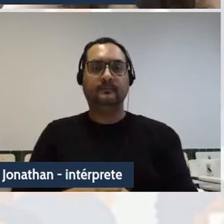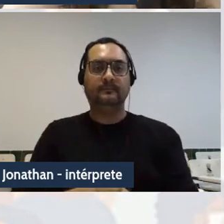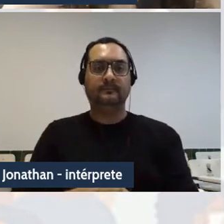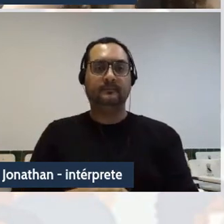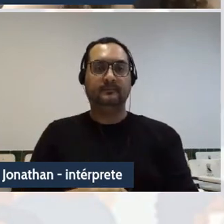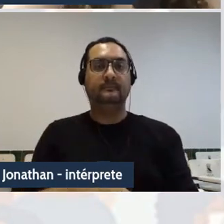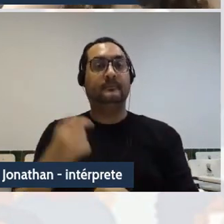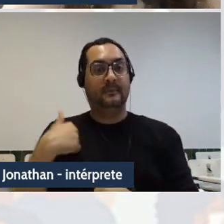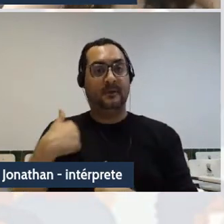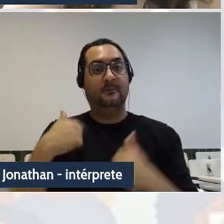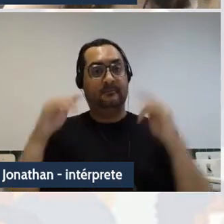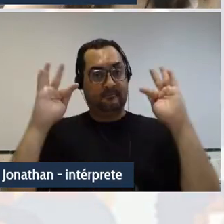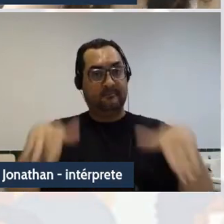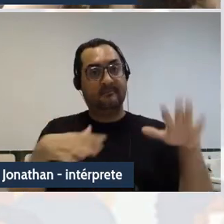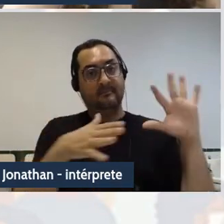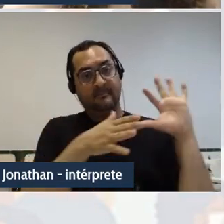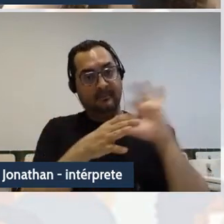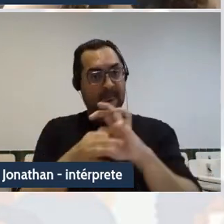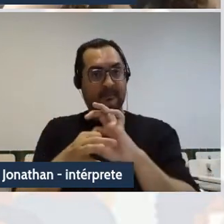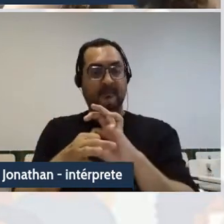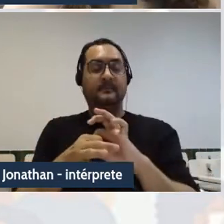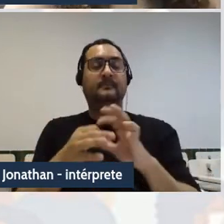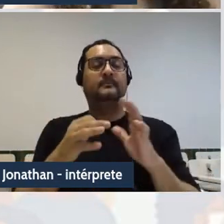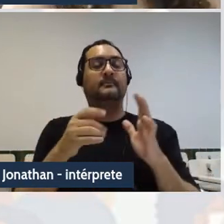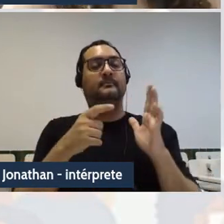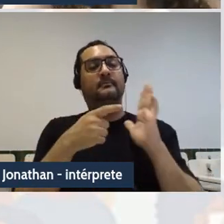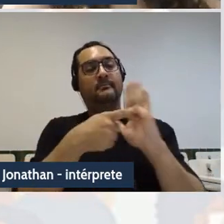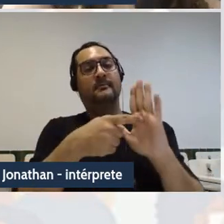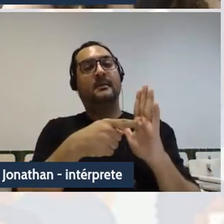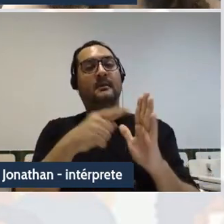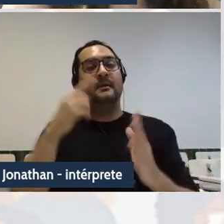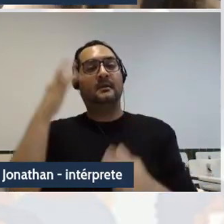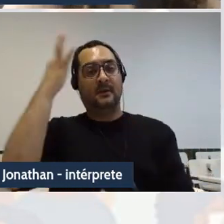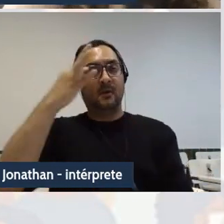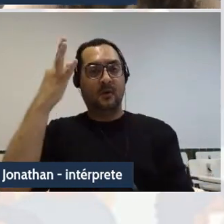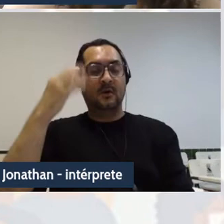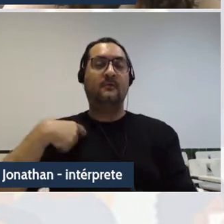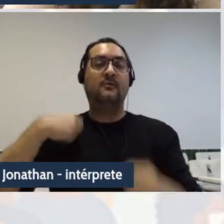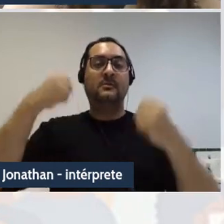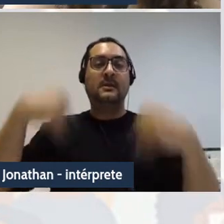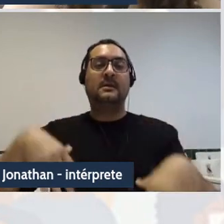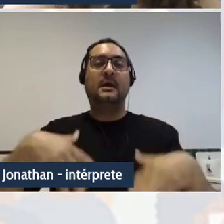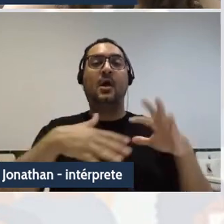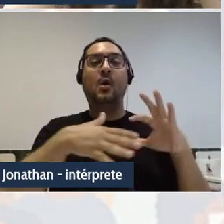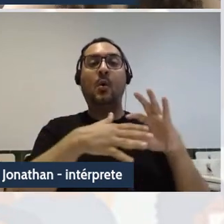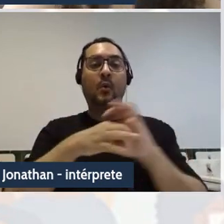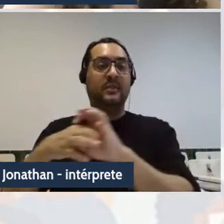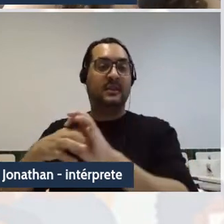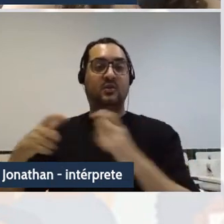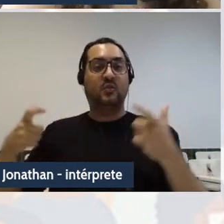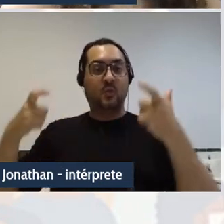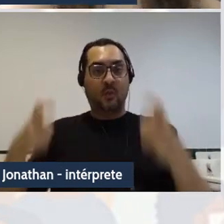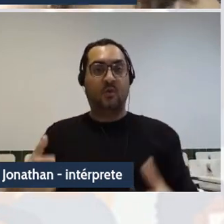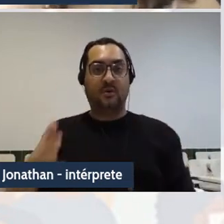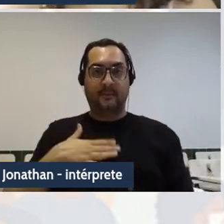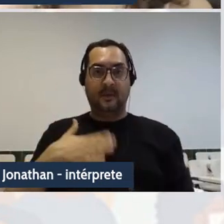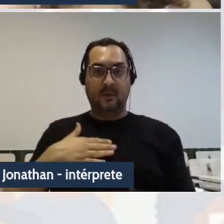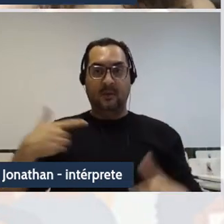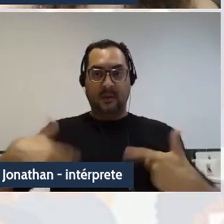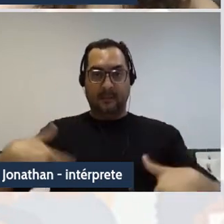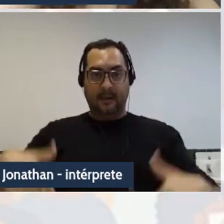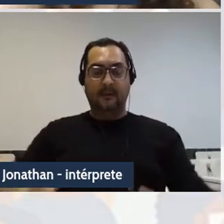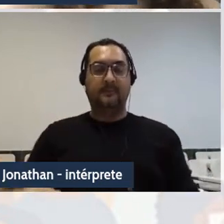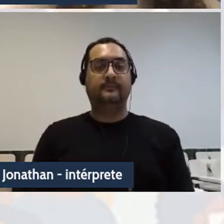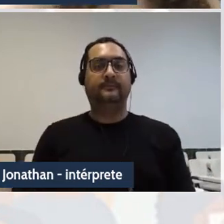contextualização dos meus pressupostos teóricos, vou abordar o contexto institucional que atuo. Para quem não